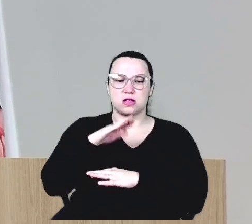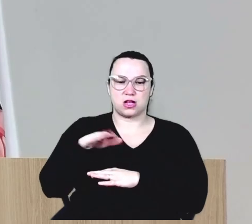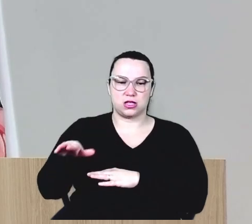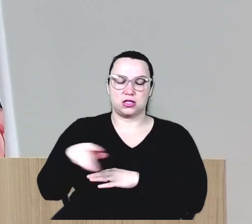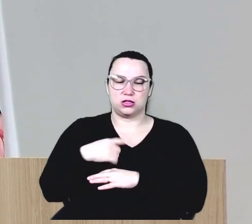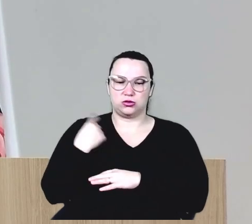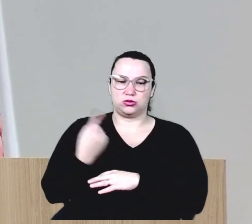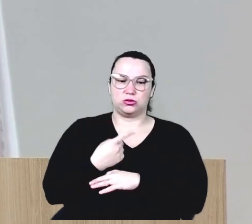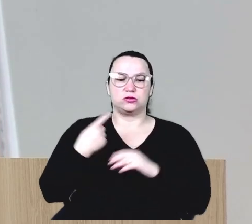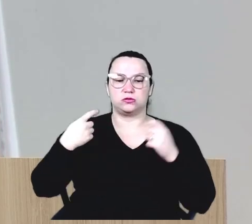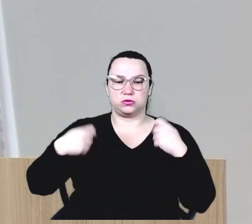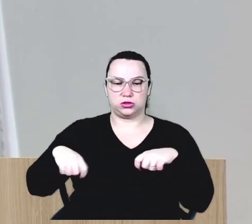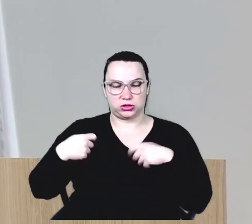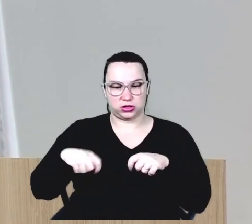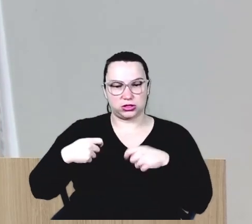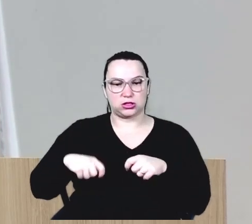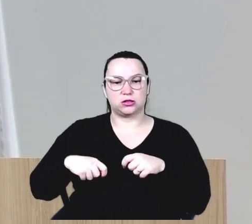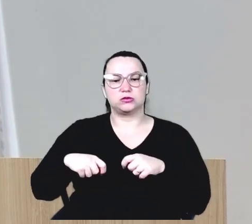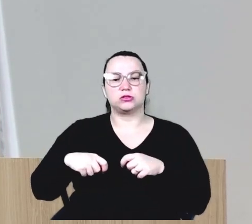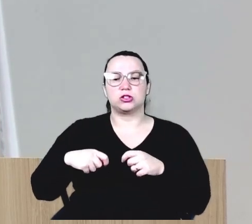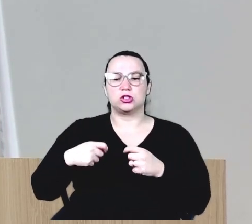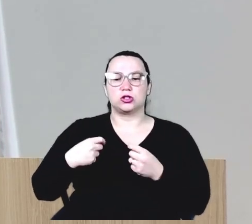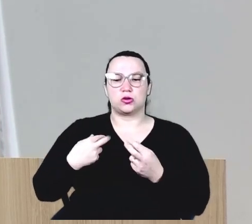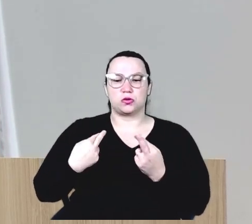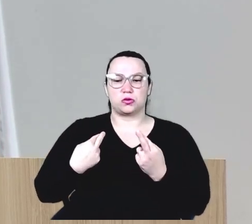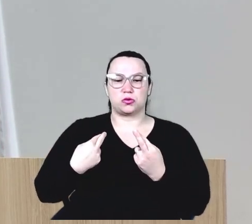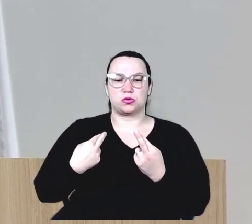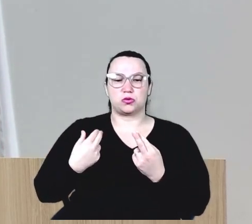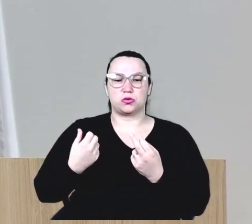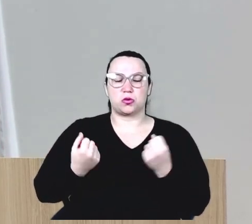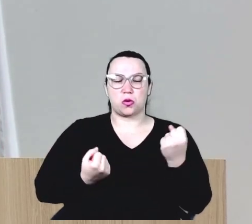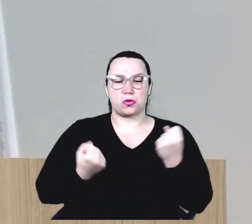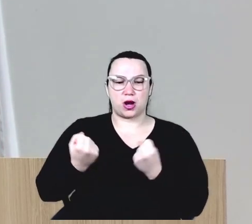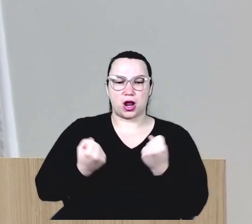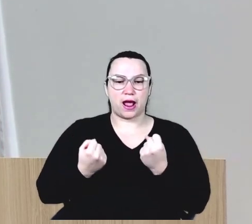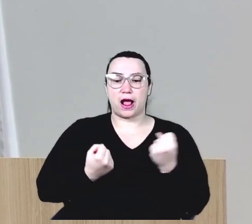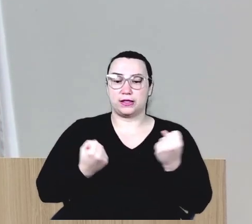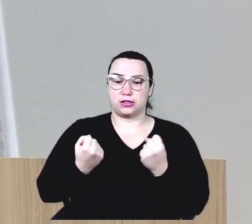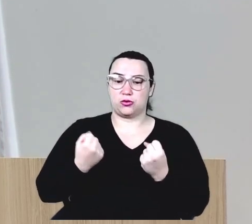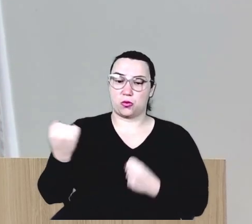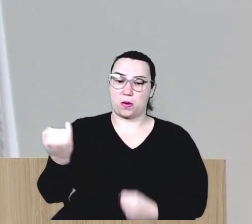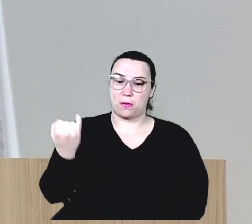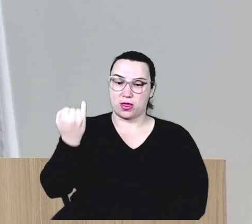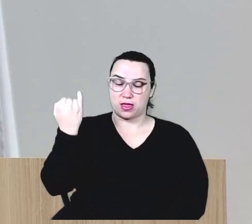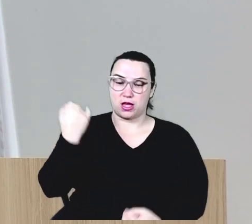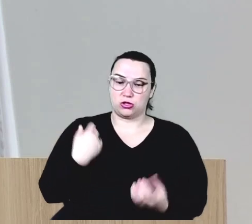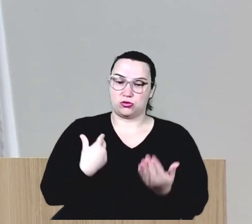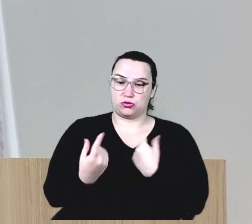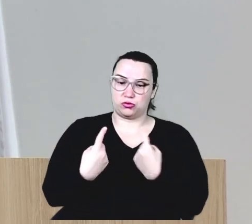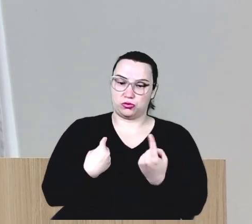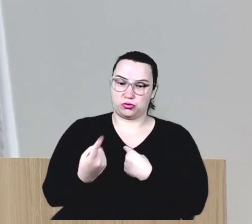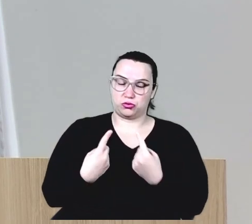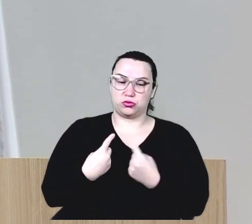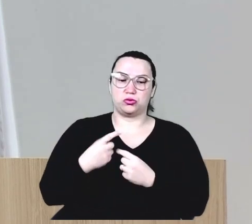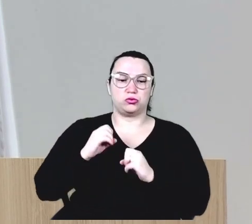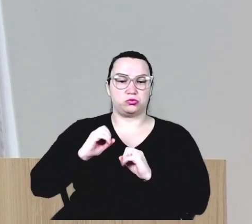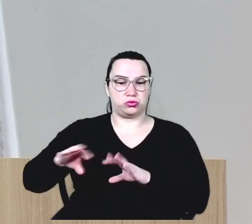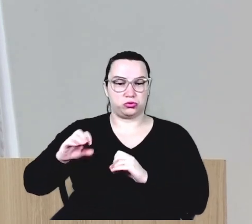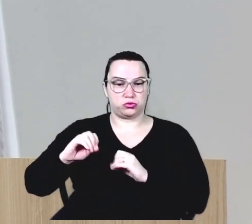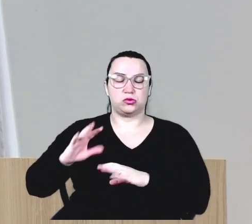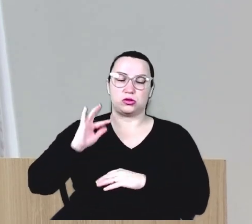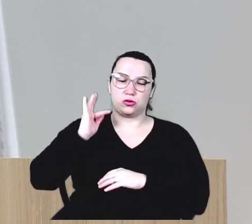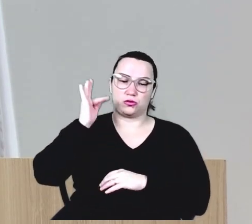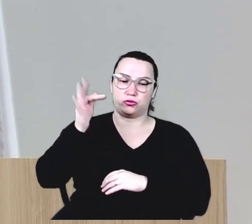trabalhar isso. O trânsito é muito importante, ele tira vidas. E educando essas crianças, eu tenho certeza que vai ter um futuro melhor pela frente.